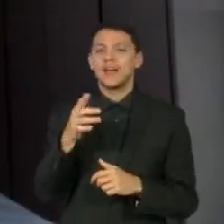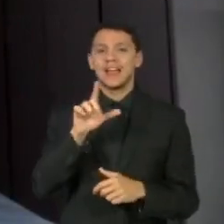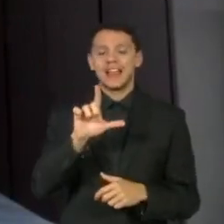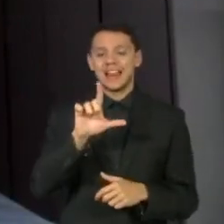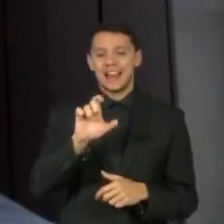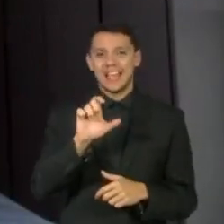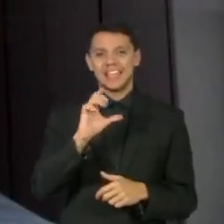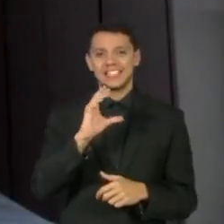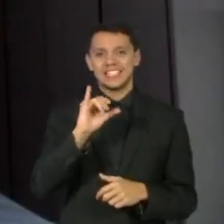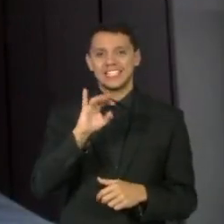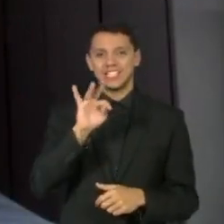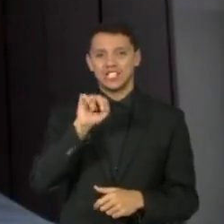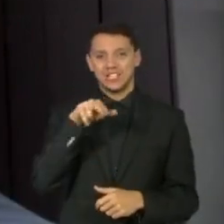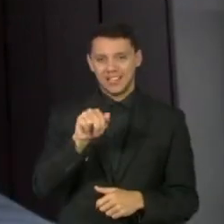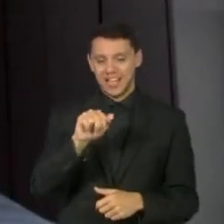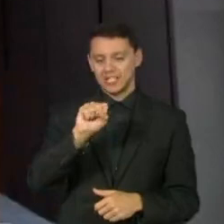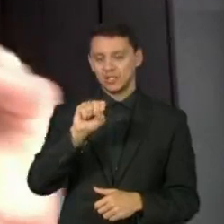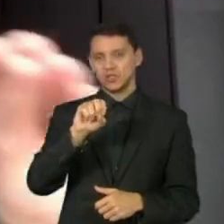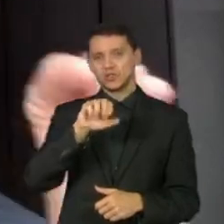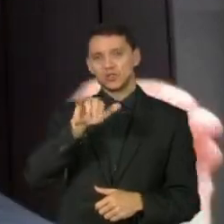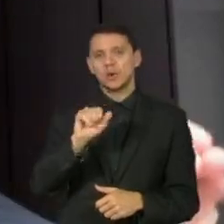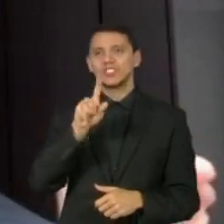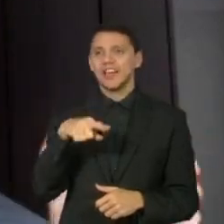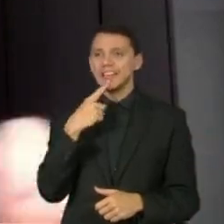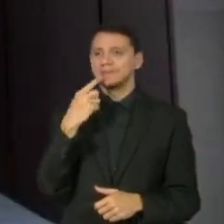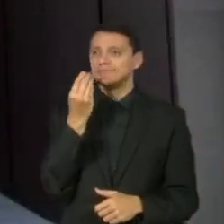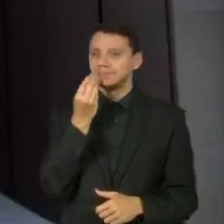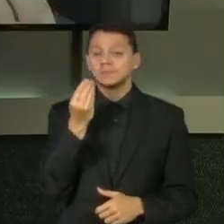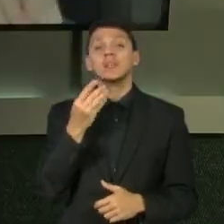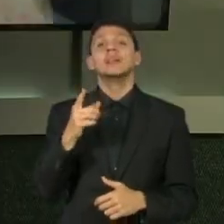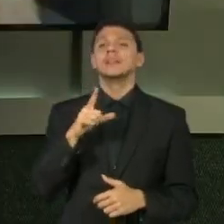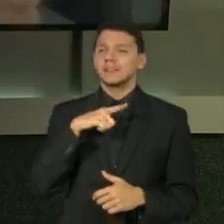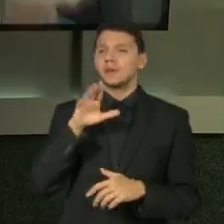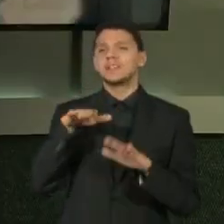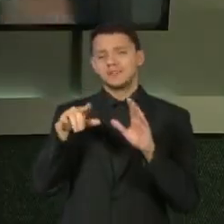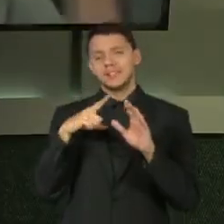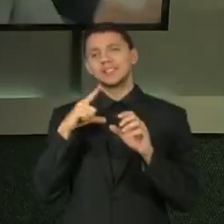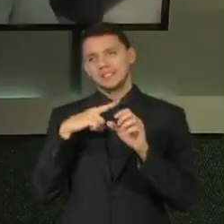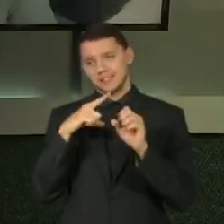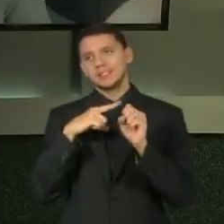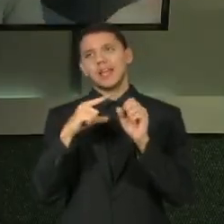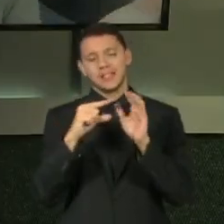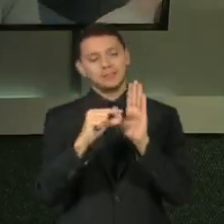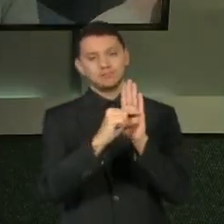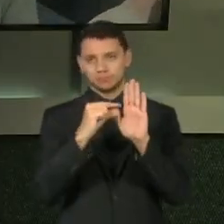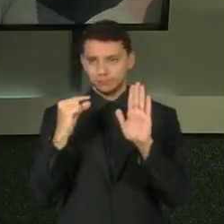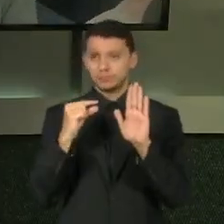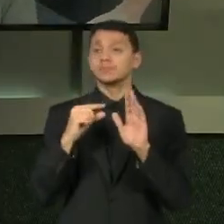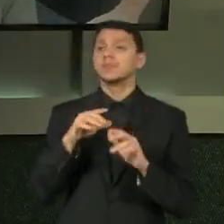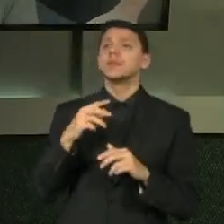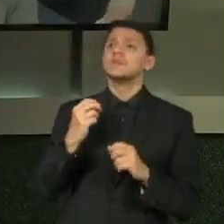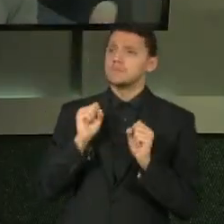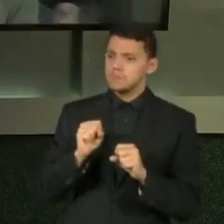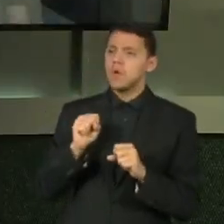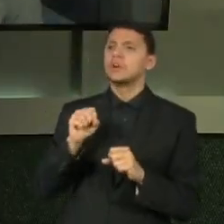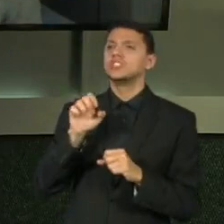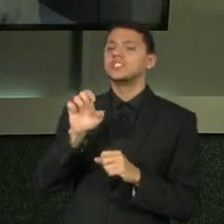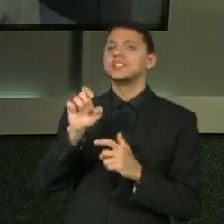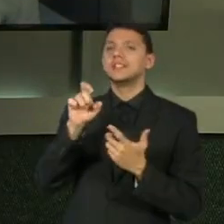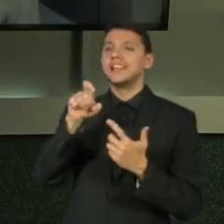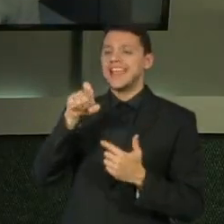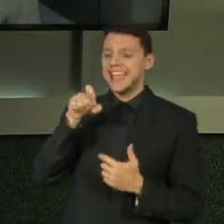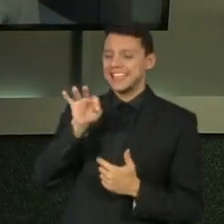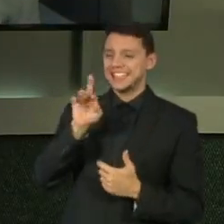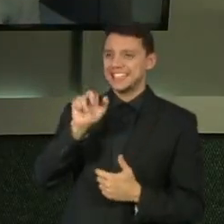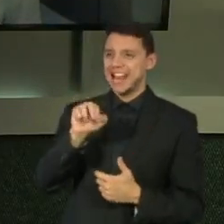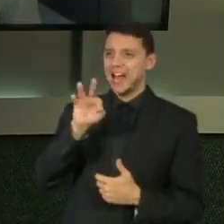é um emulsificante. Então, muitas vezes, eles estão lá explícitos. Eu posso ter extrato de maçã como um aromatizante e, ao mesmo